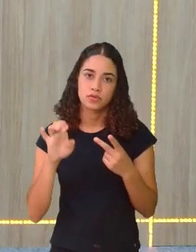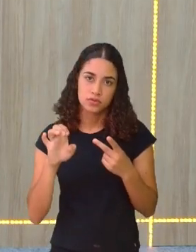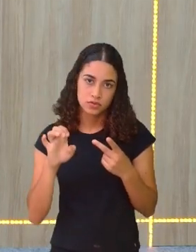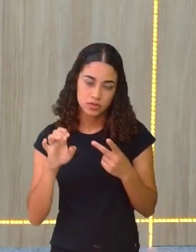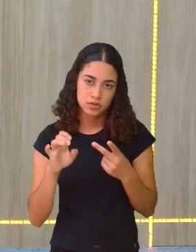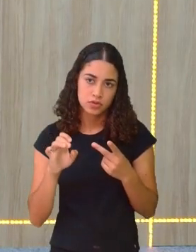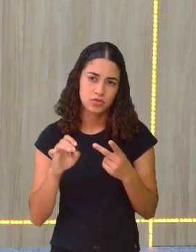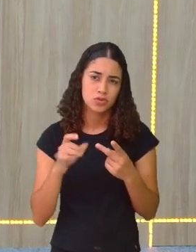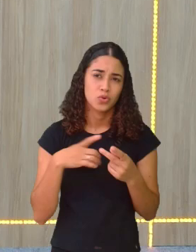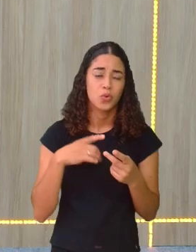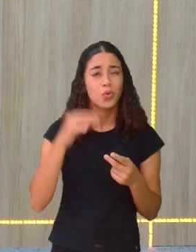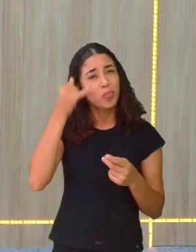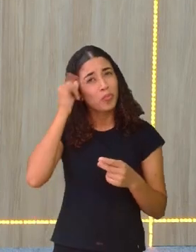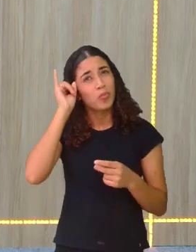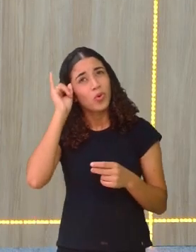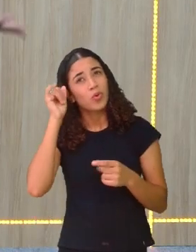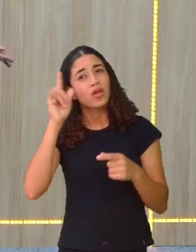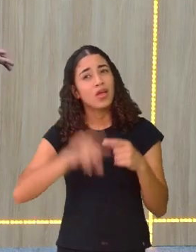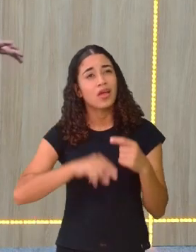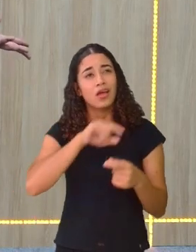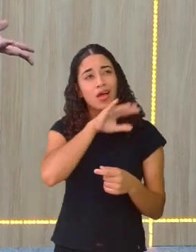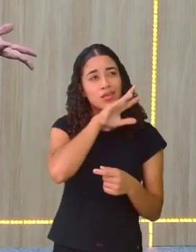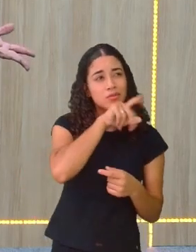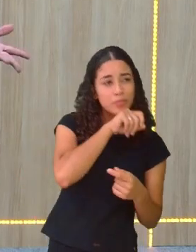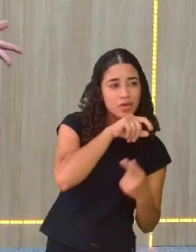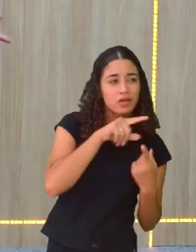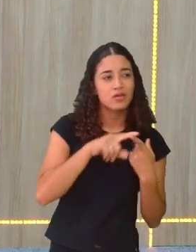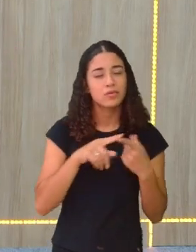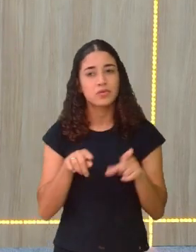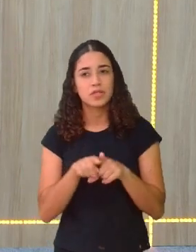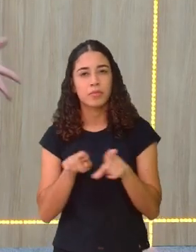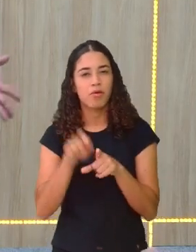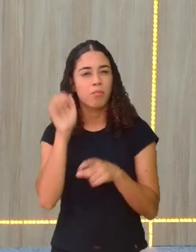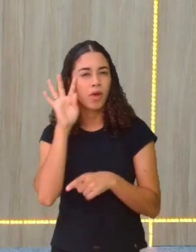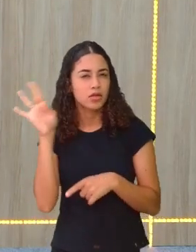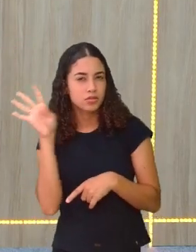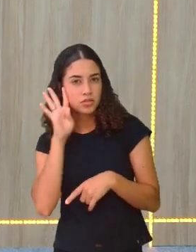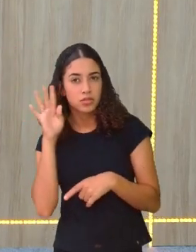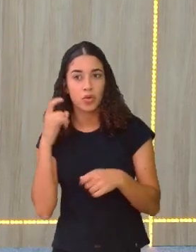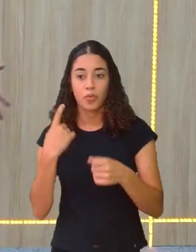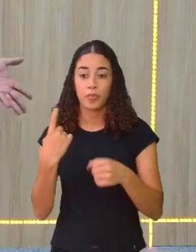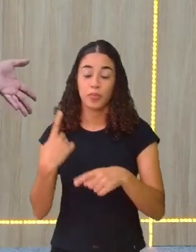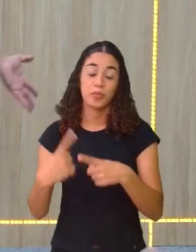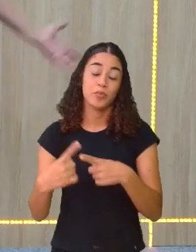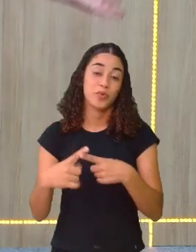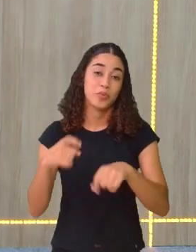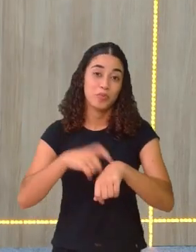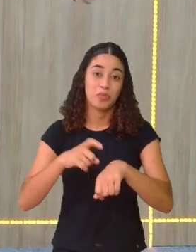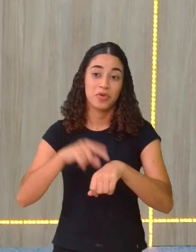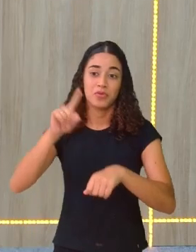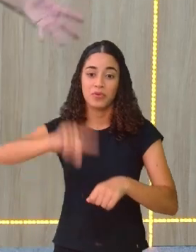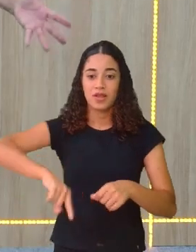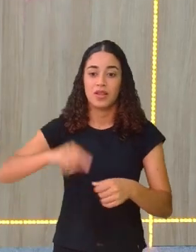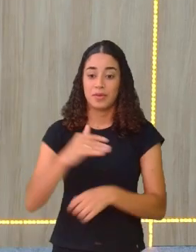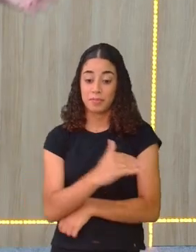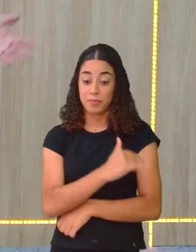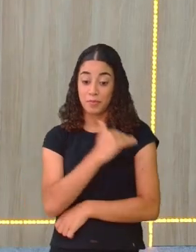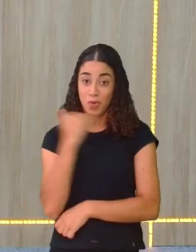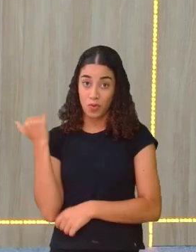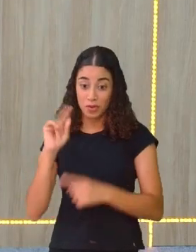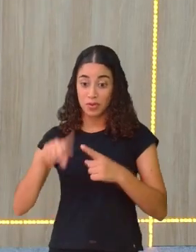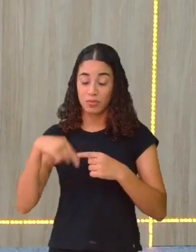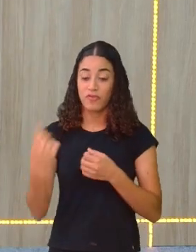varia entre o animal e o fantástico, né? A partir do momento que ele ressuscita, Isso, que é um boi que morre e